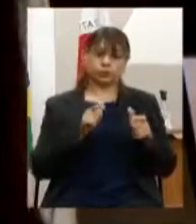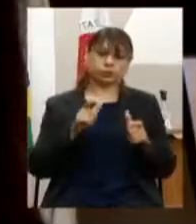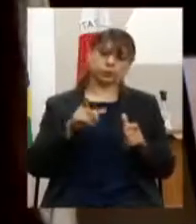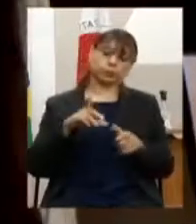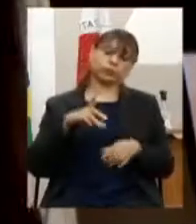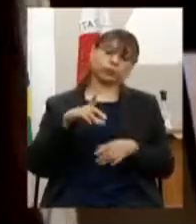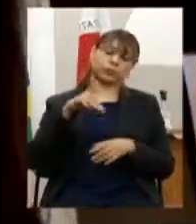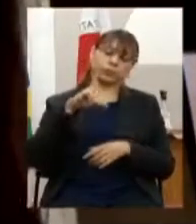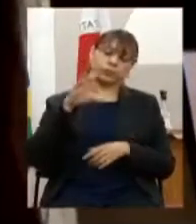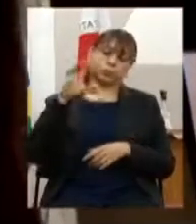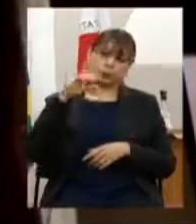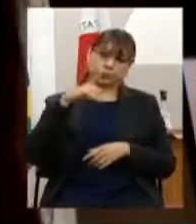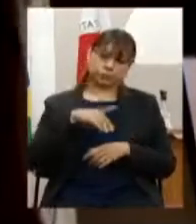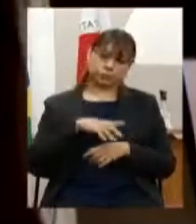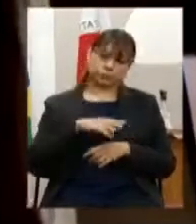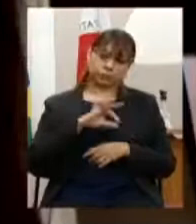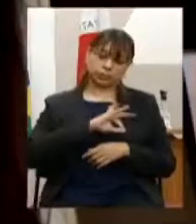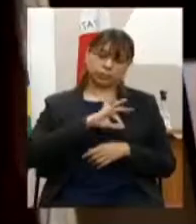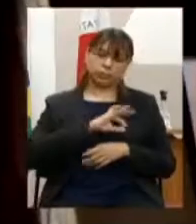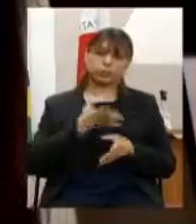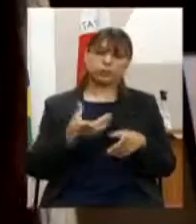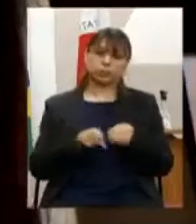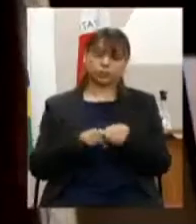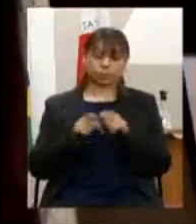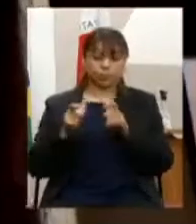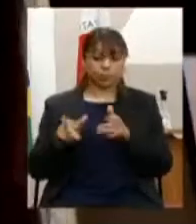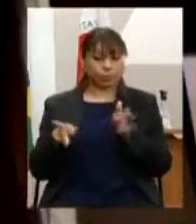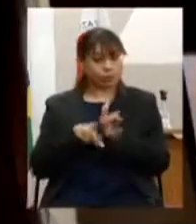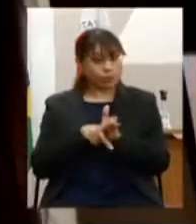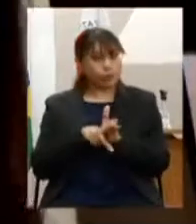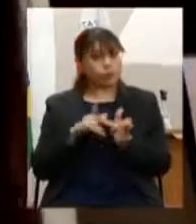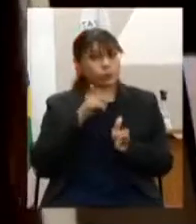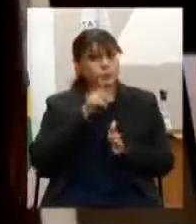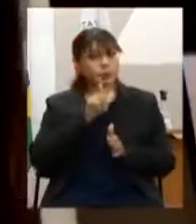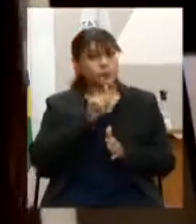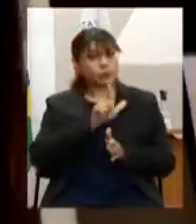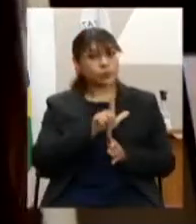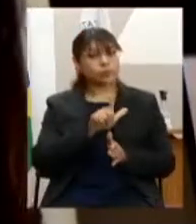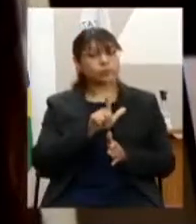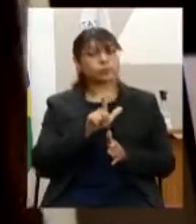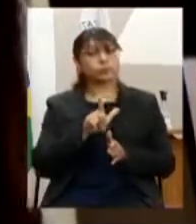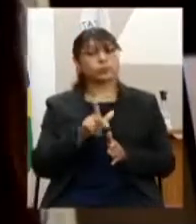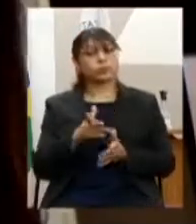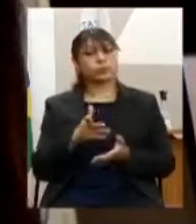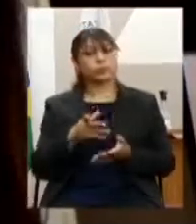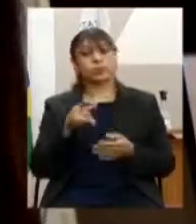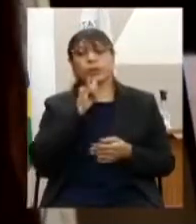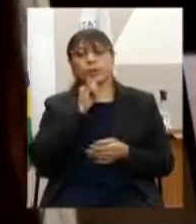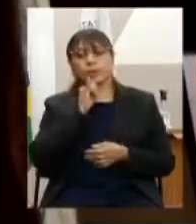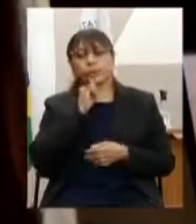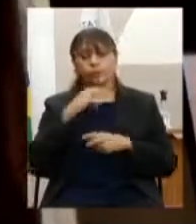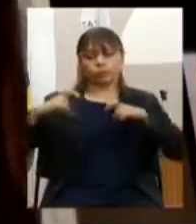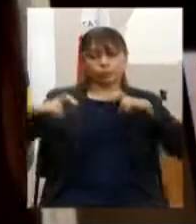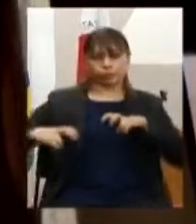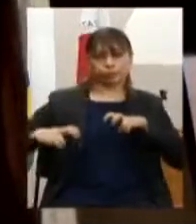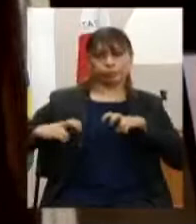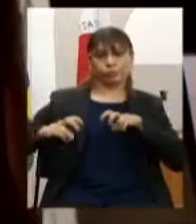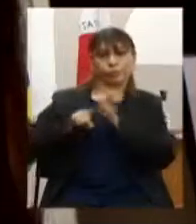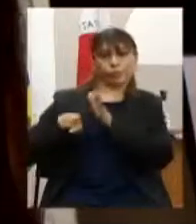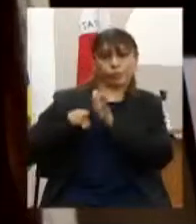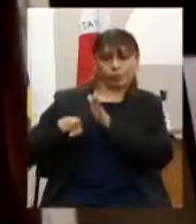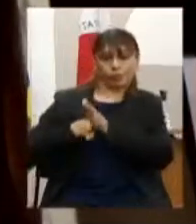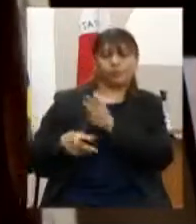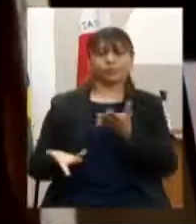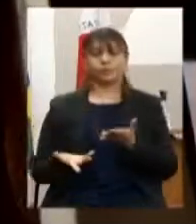internacionais inclusive com ambientes próprios para oitivas de pessoas salas de interrogatórios os